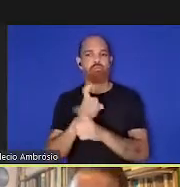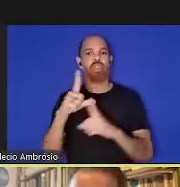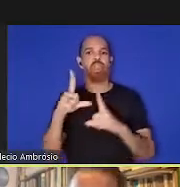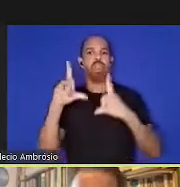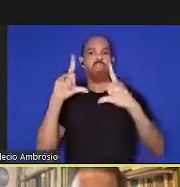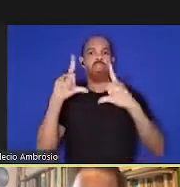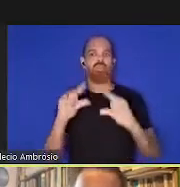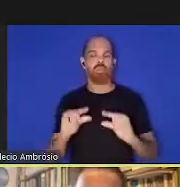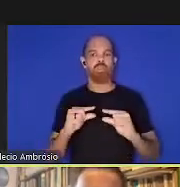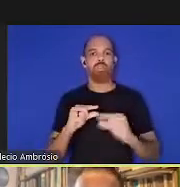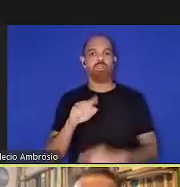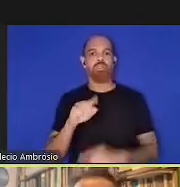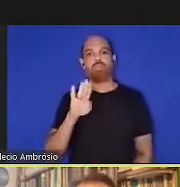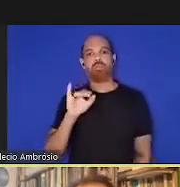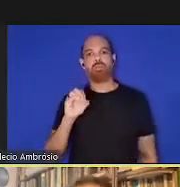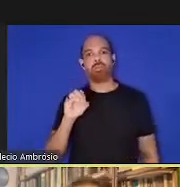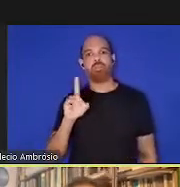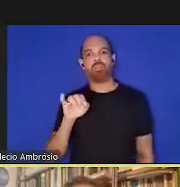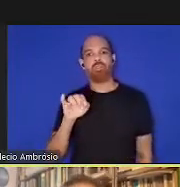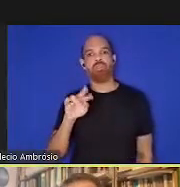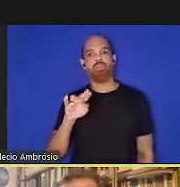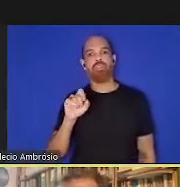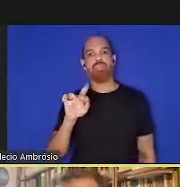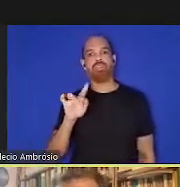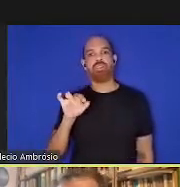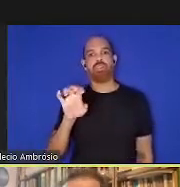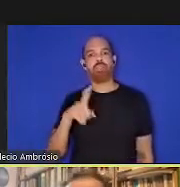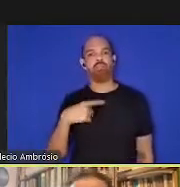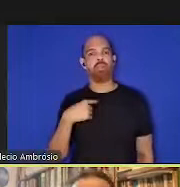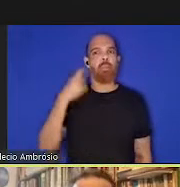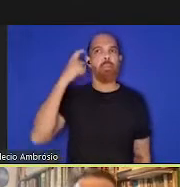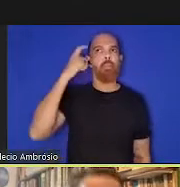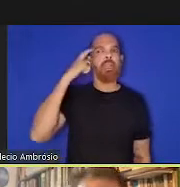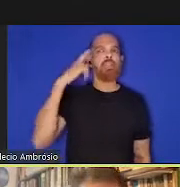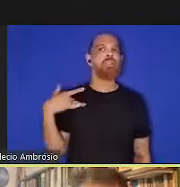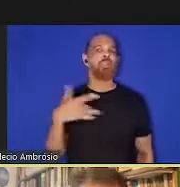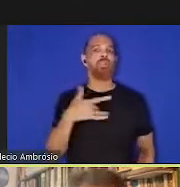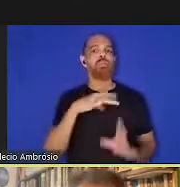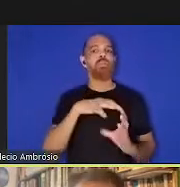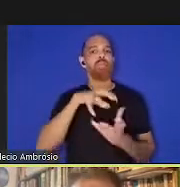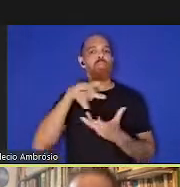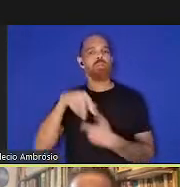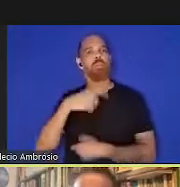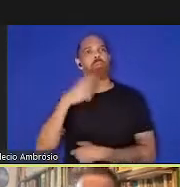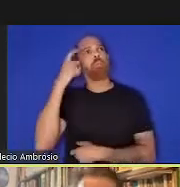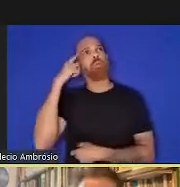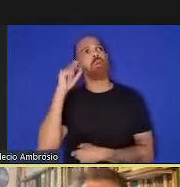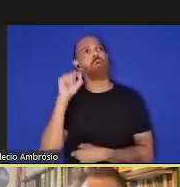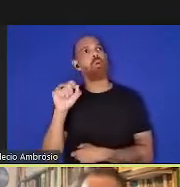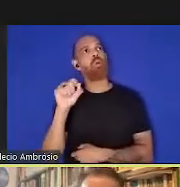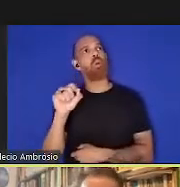biodiversidade, quando nós pensamos nessa questão de saúde planetária, nós pensamos em limites